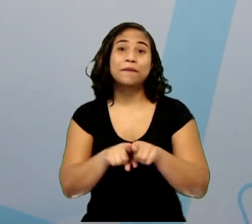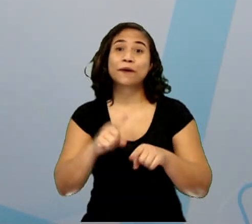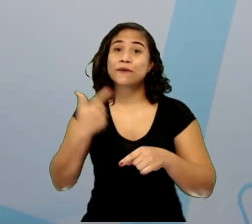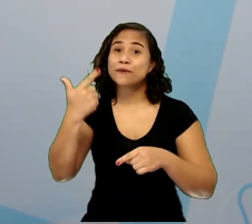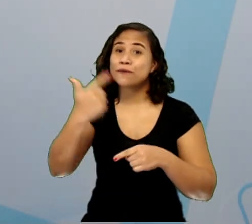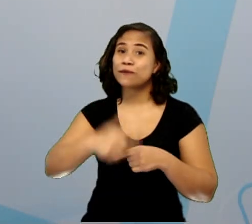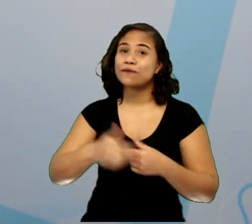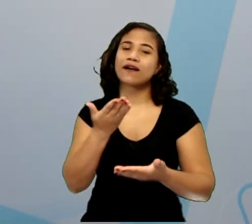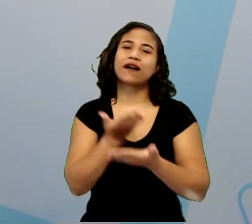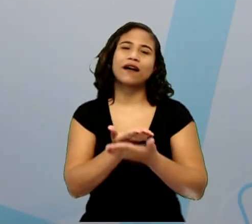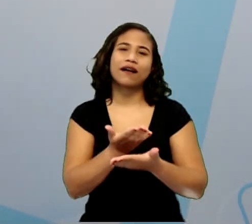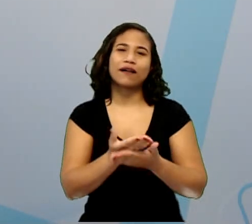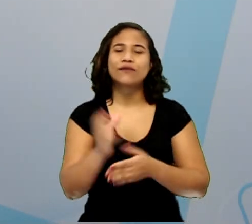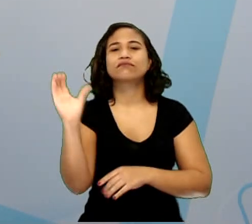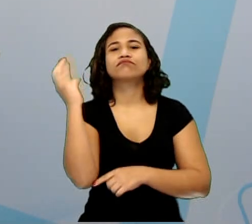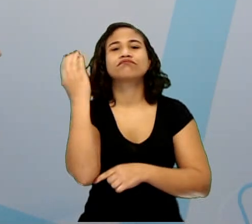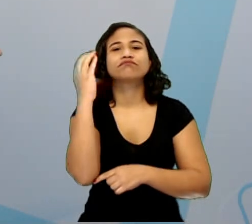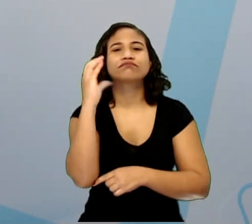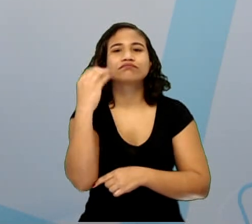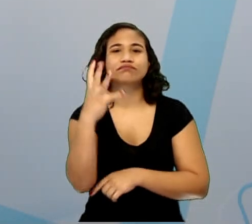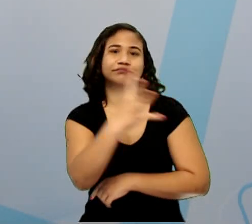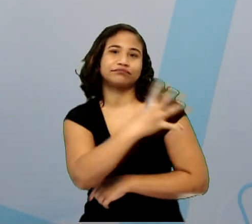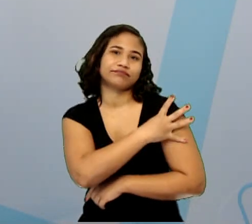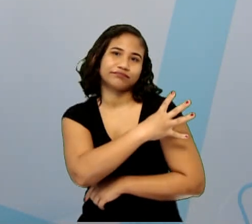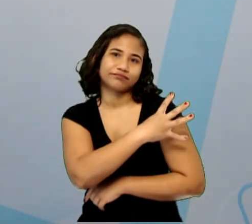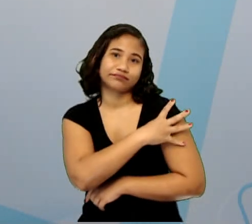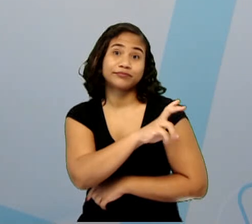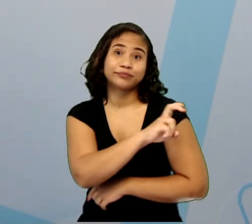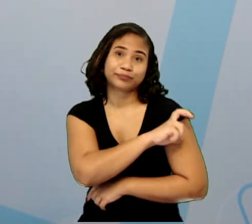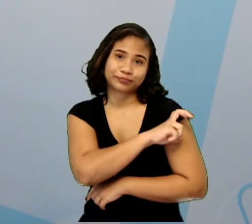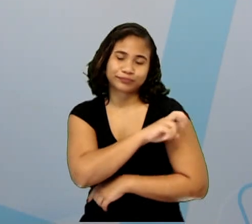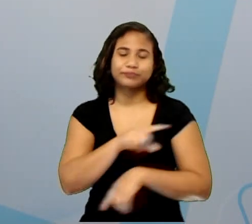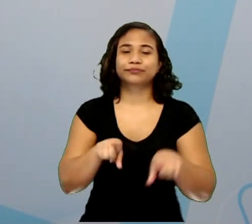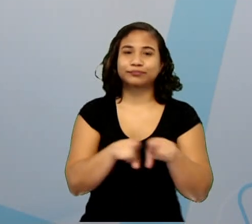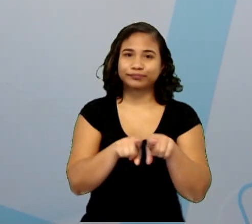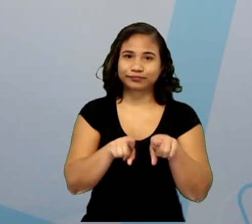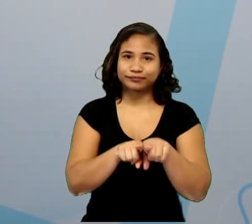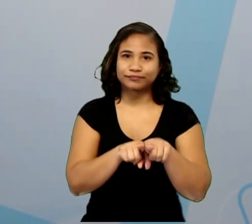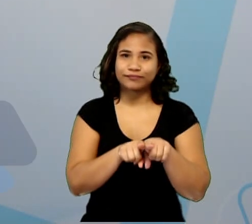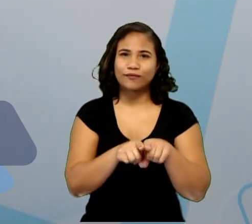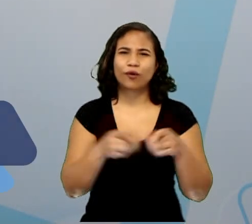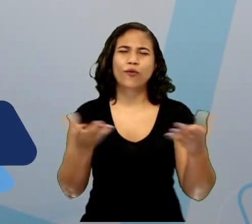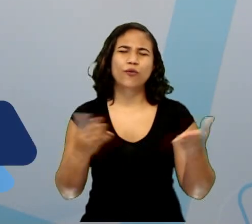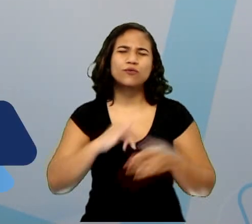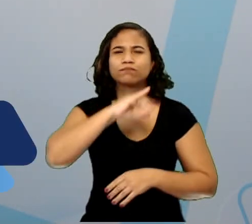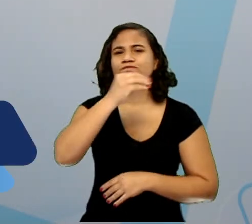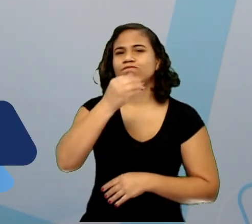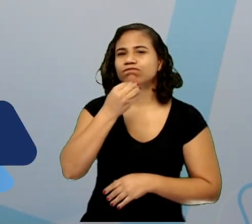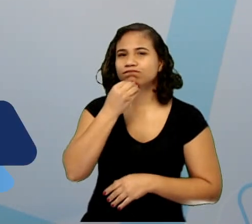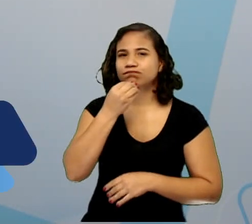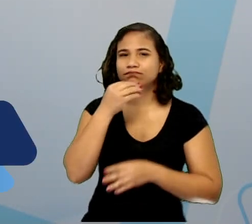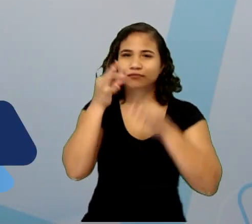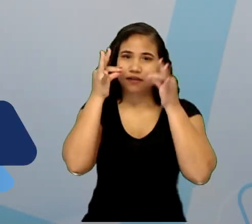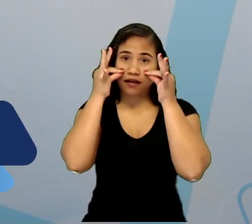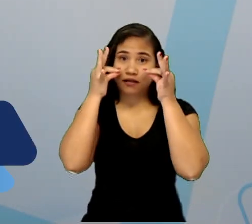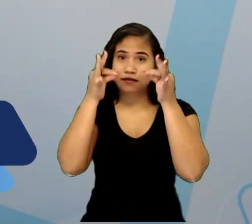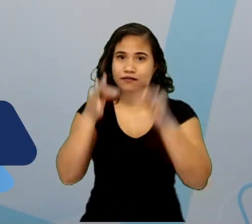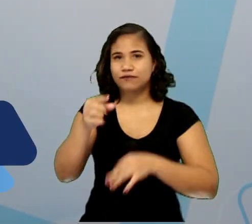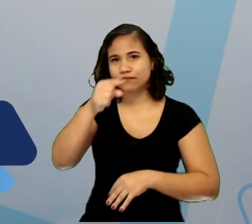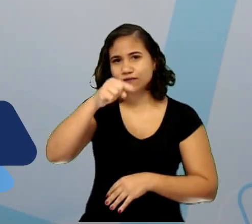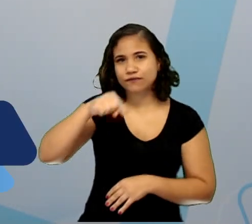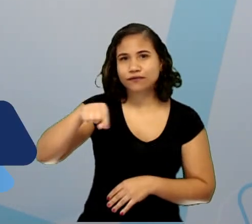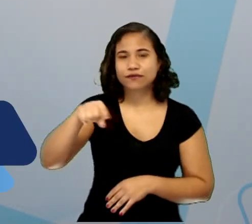aula de ciências para os quartos e quintos anos. Eu quero aproveitar também e chamar a atenção de vocês.